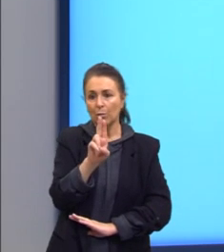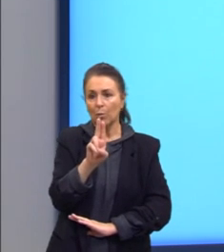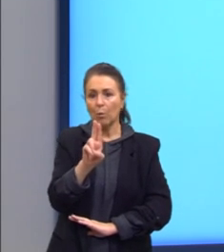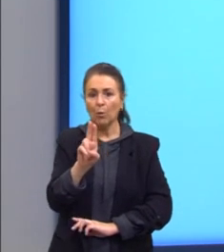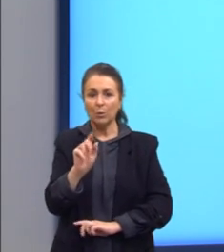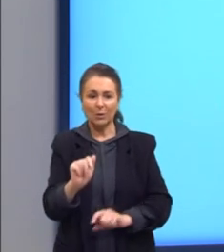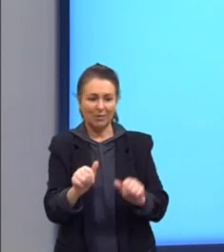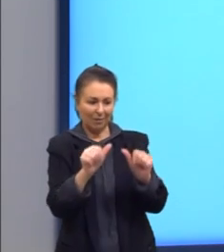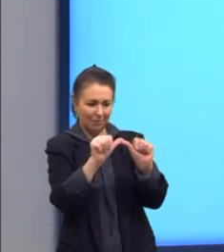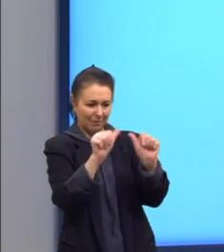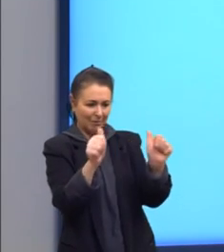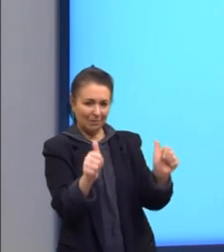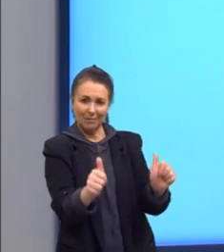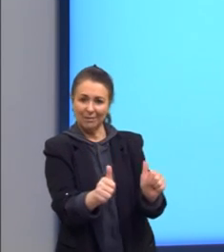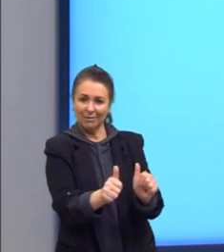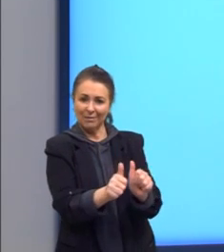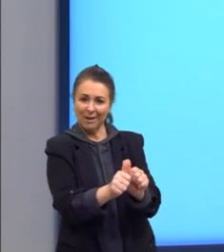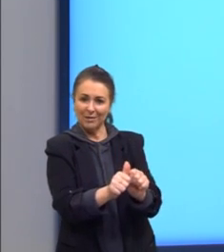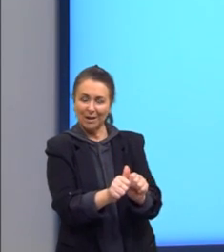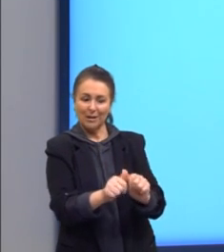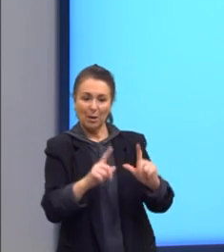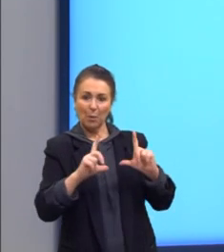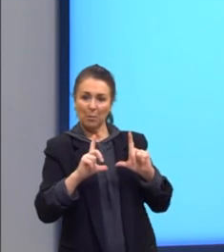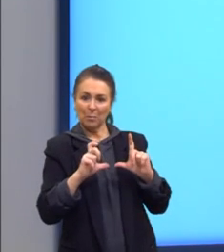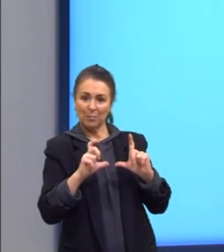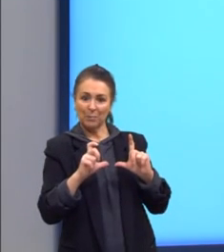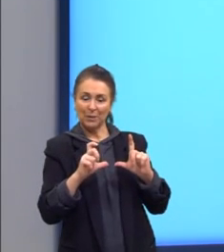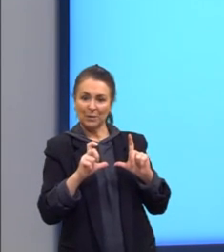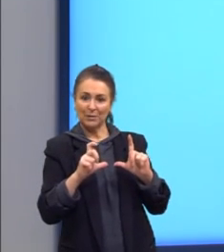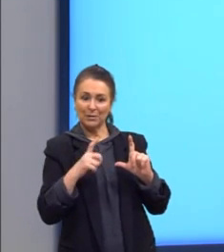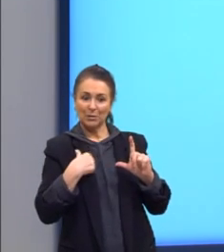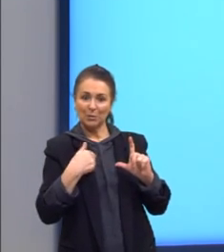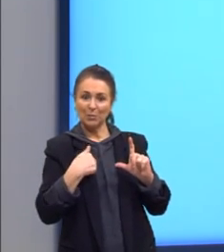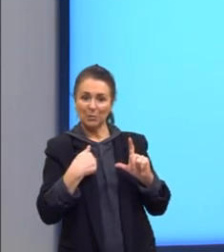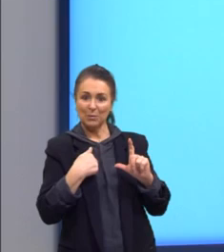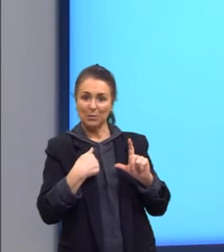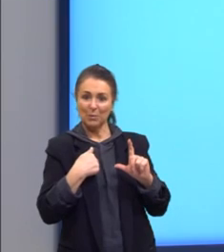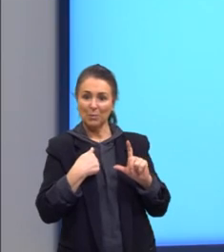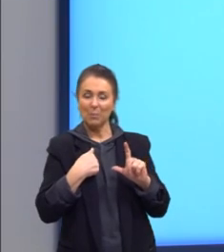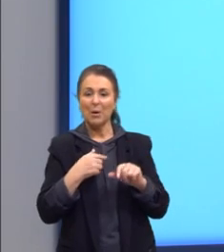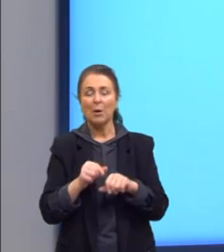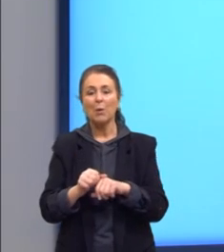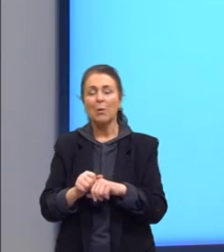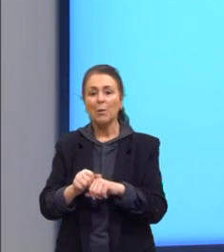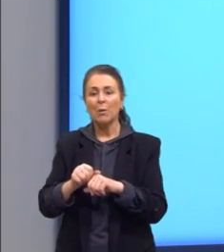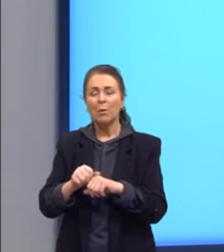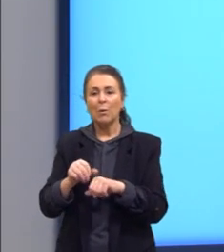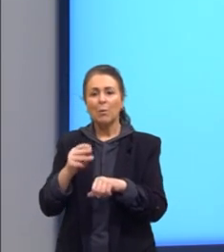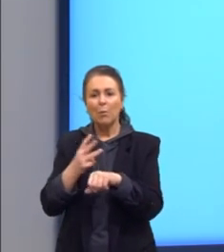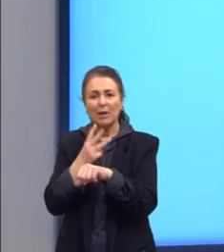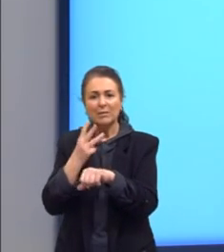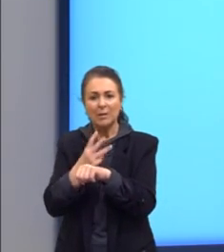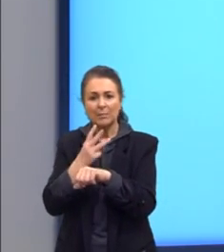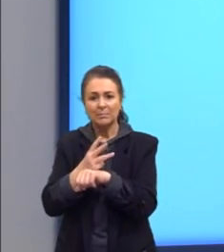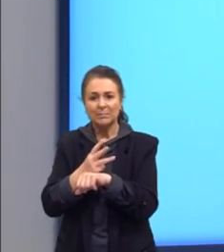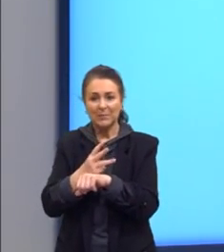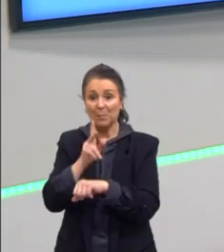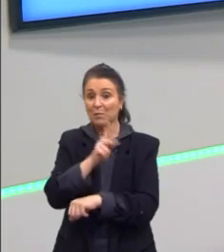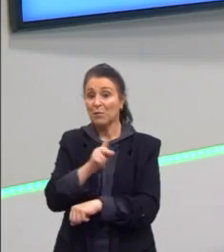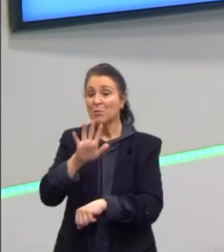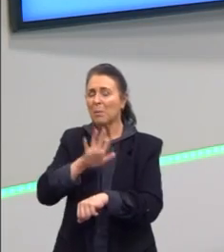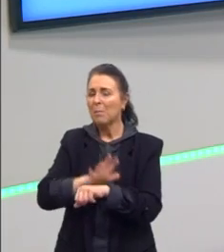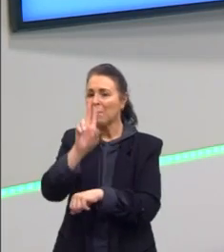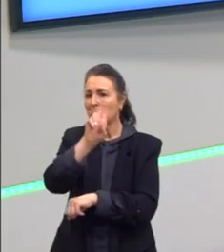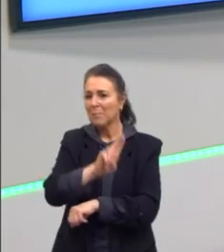figurinhas. Isso aqui é um print, inclusive, do meu WhatsApp próprio. As figurinhas que eu mais uso. Então, aqui as